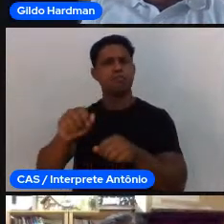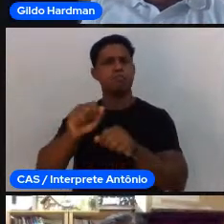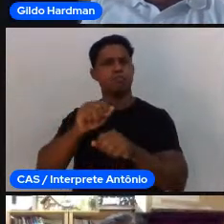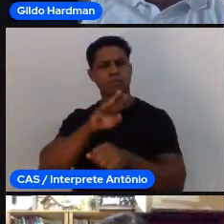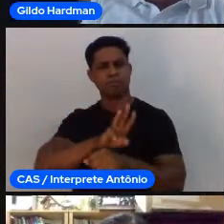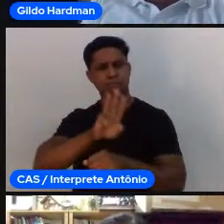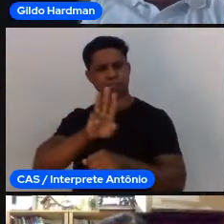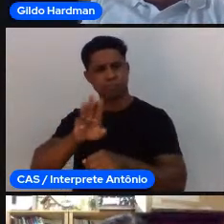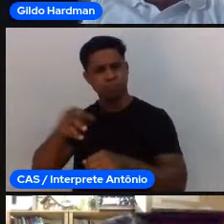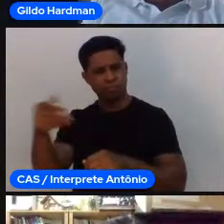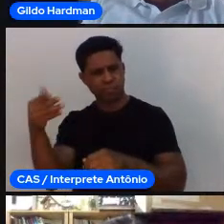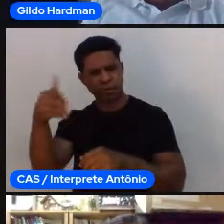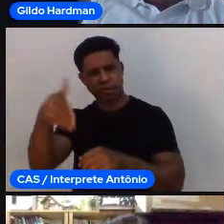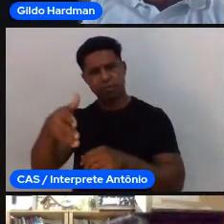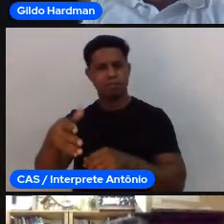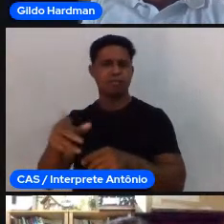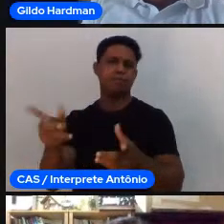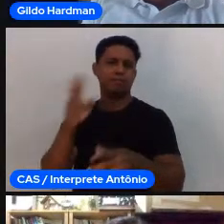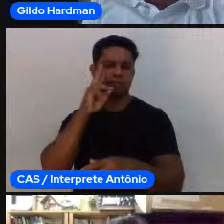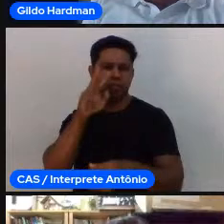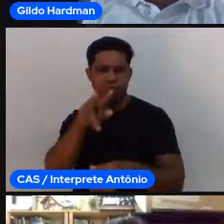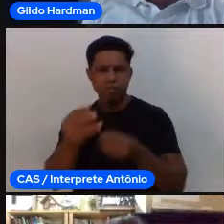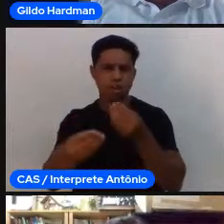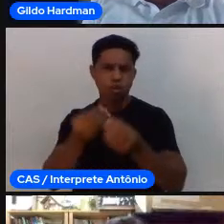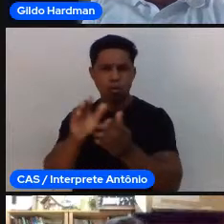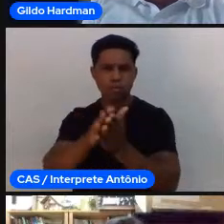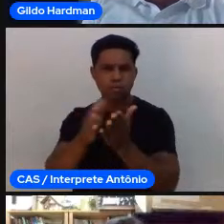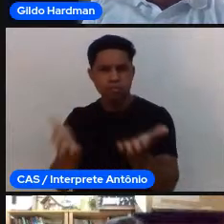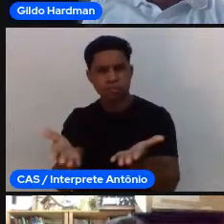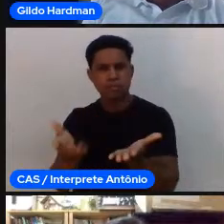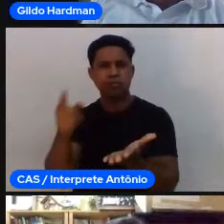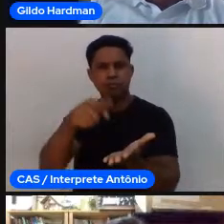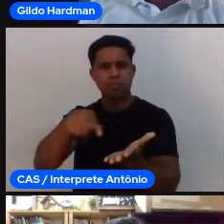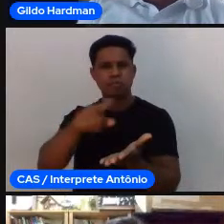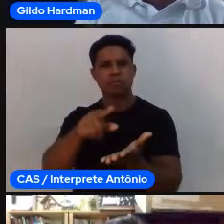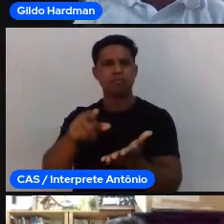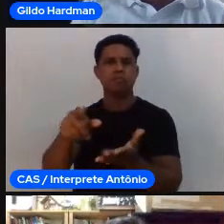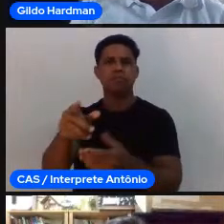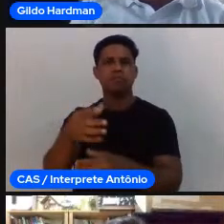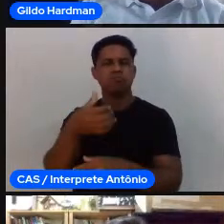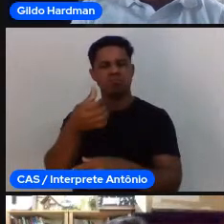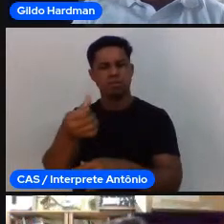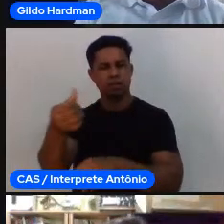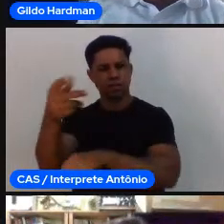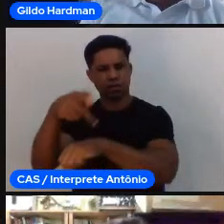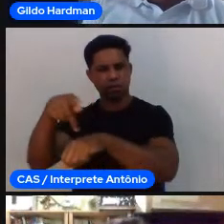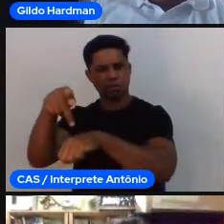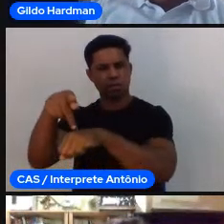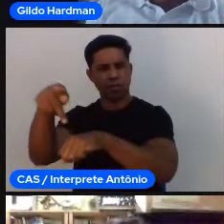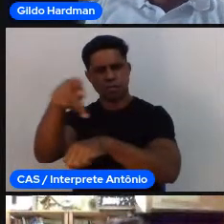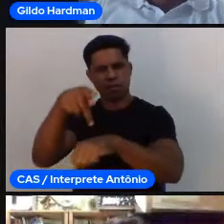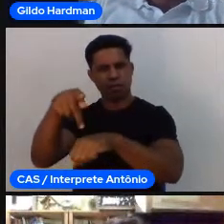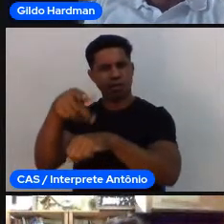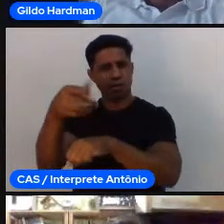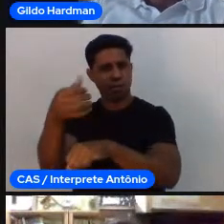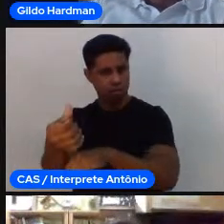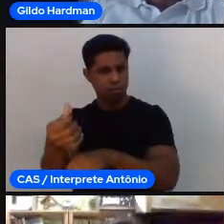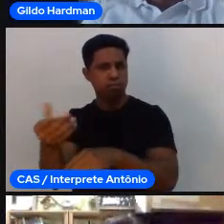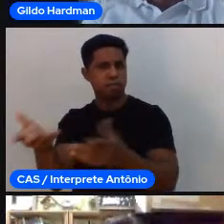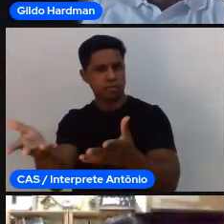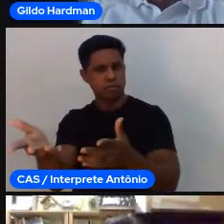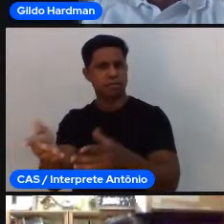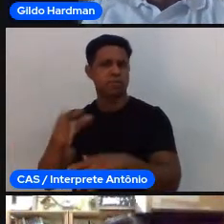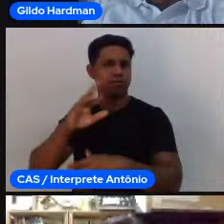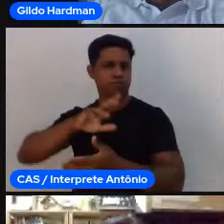esse verdinho e esse azulzinho, que reúne pesquisadores de seis países, são 82 autores e autoras falando de pedagogia do